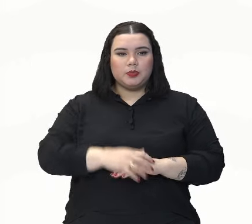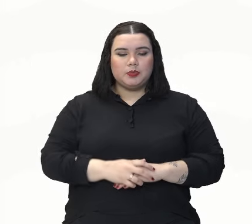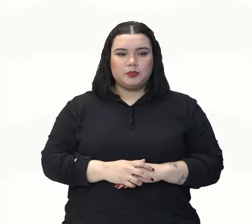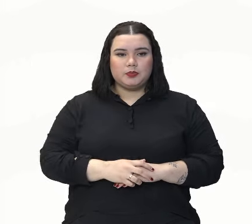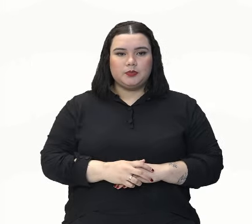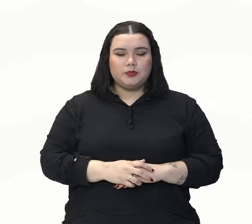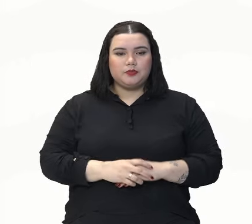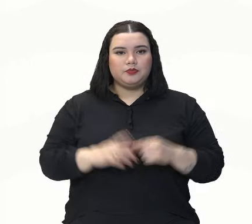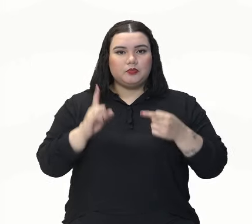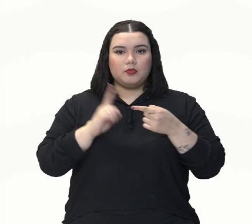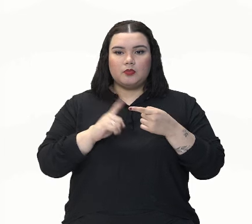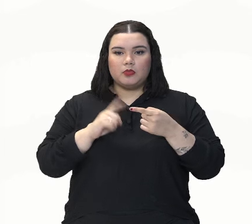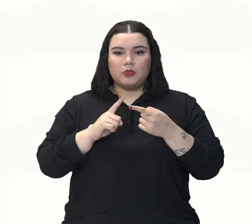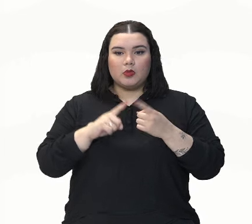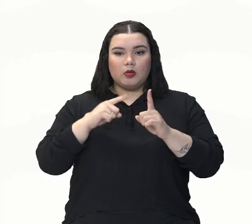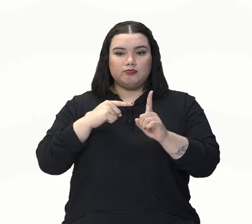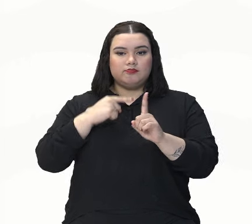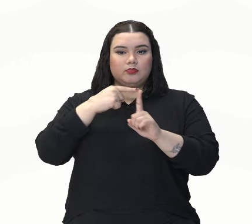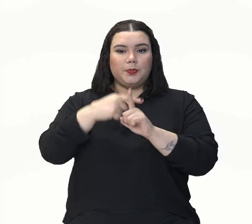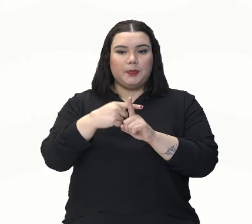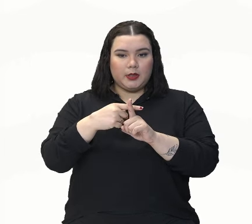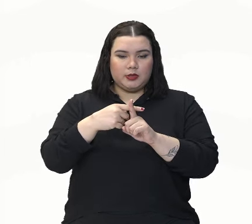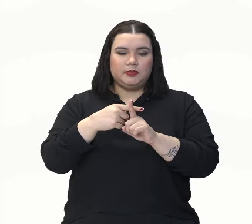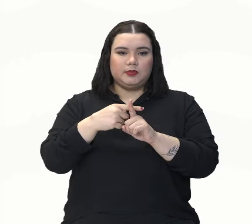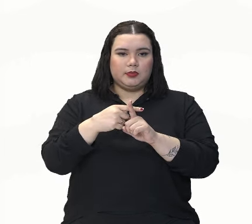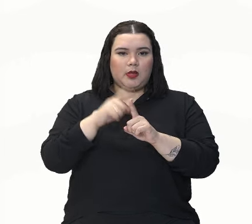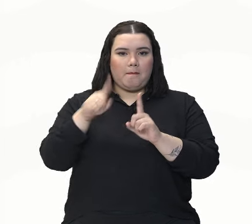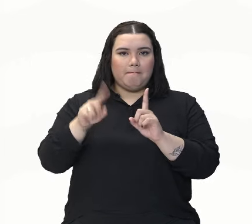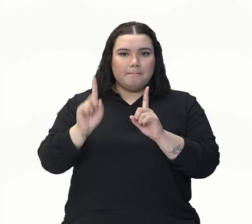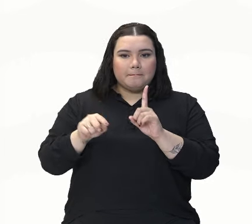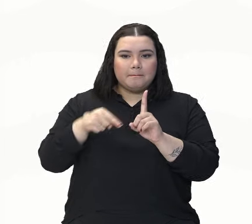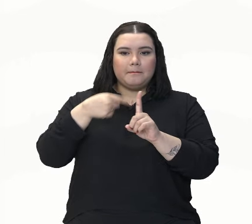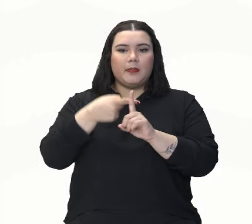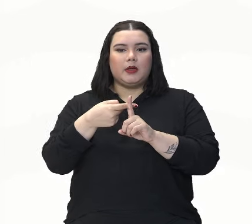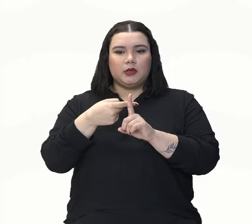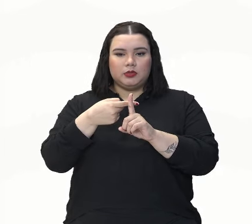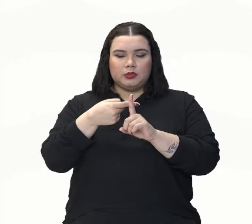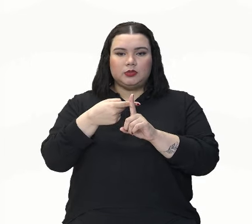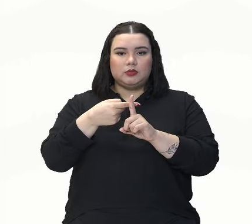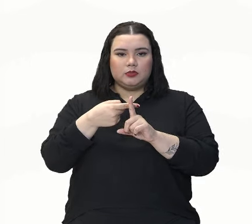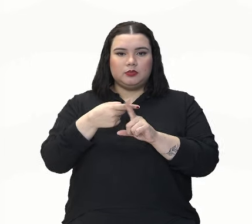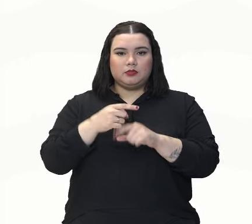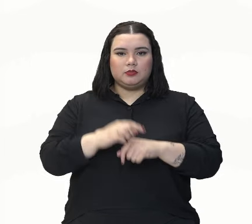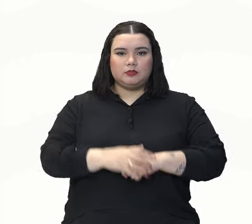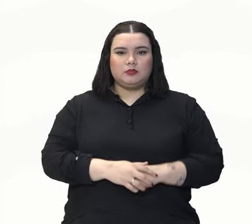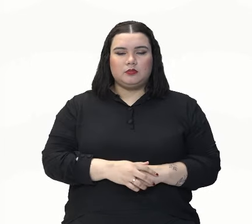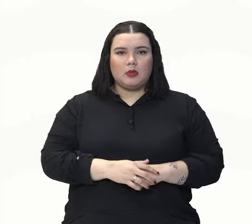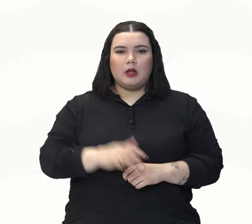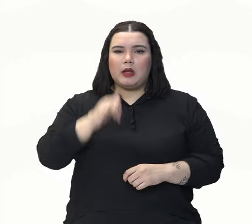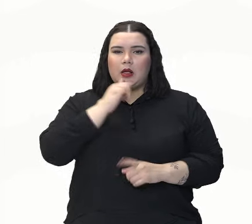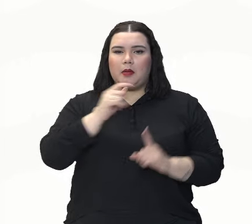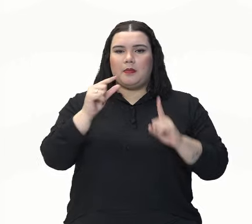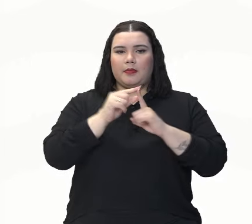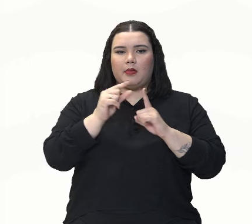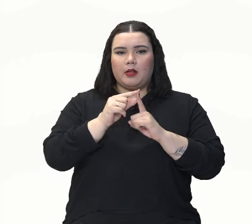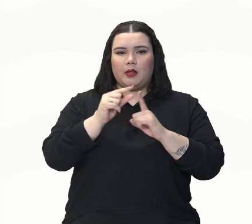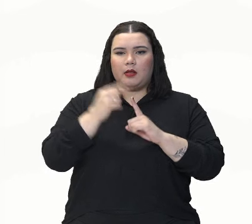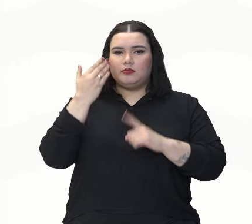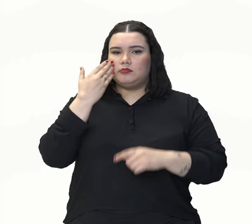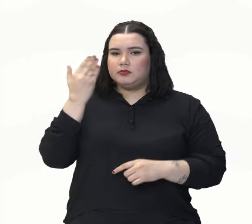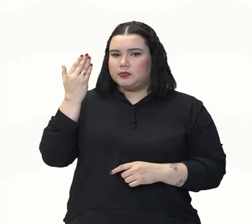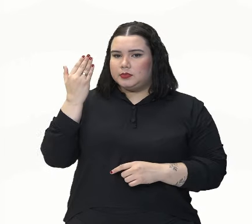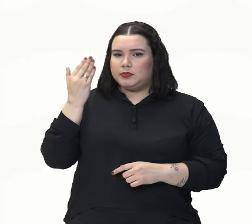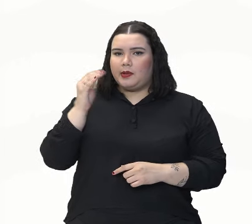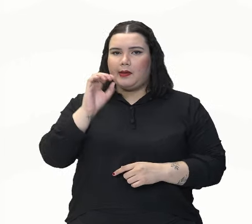soma ou adição, que são elas. E também, não